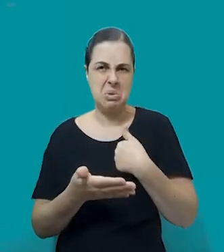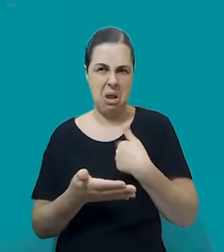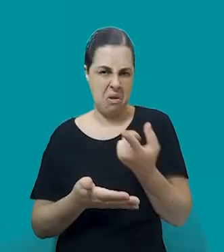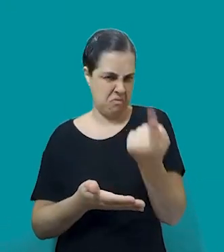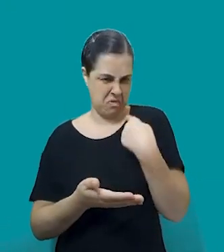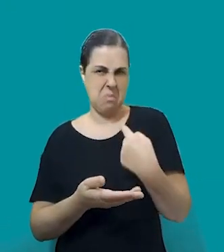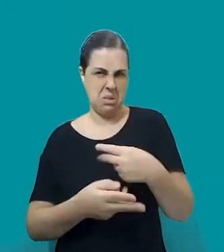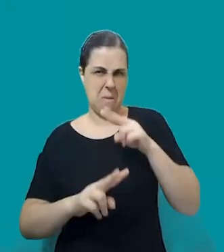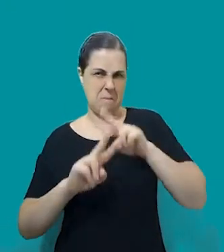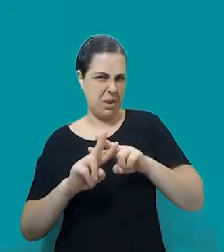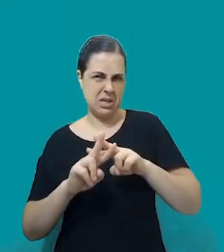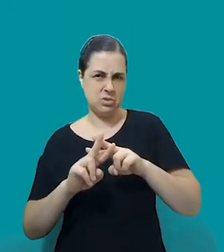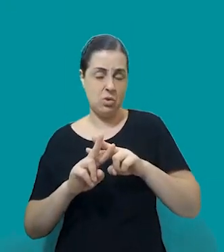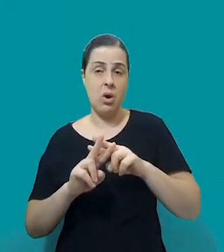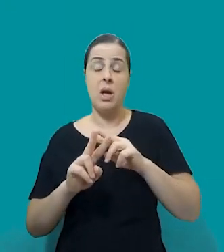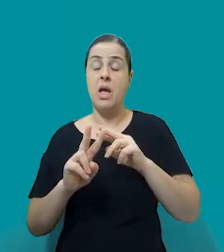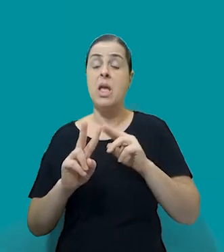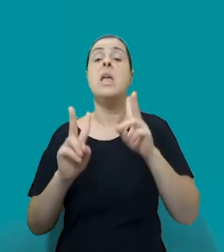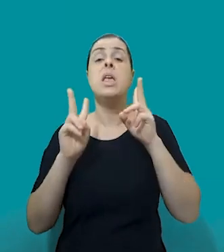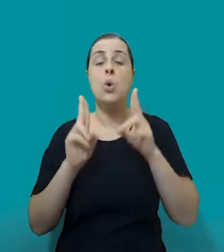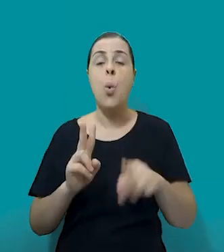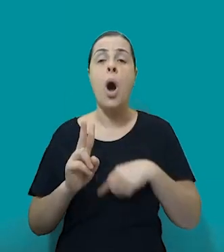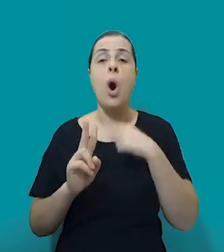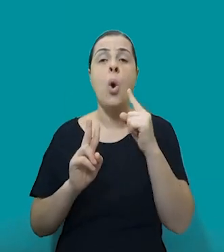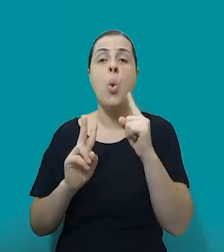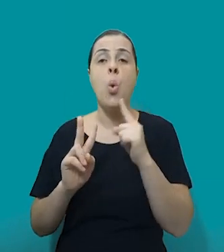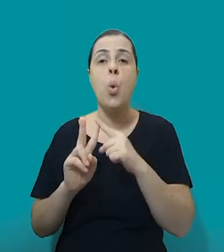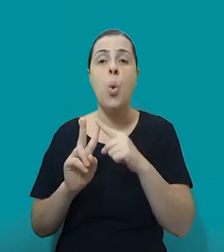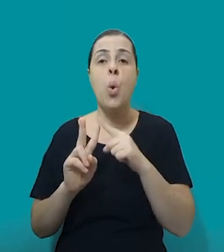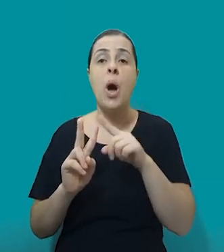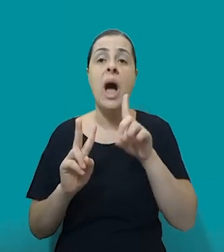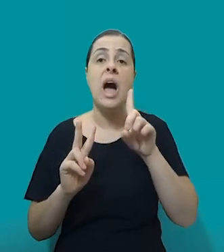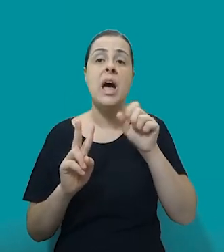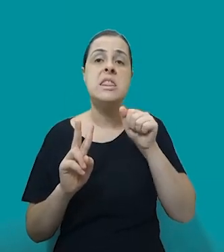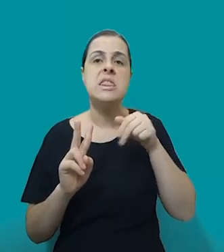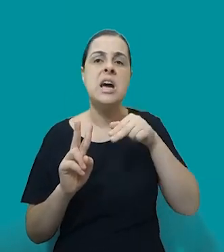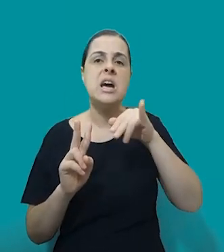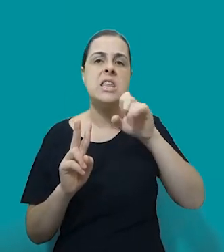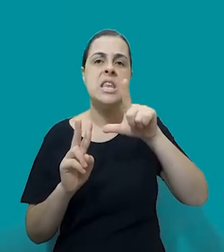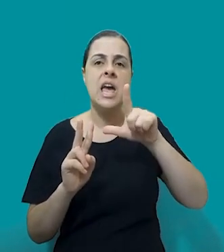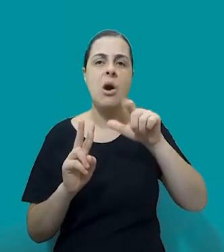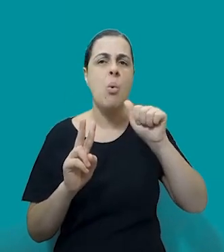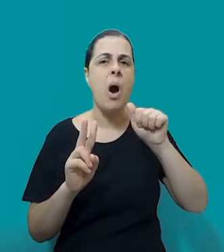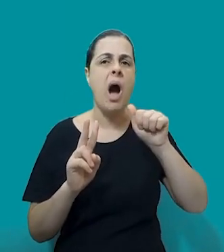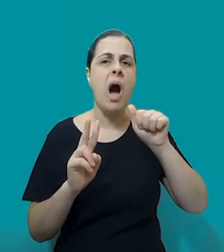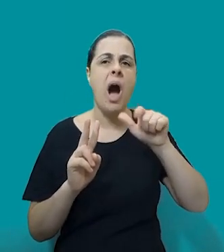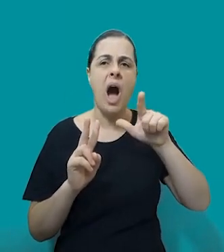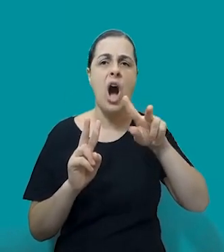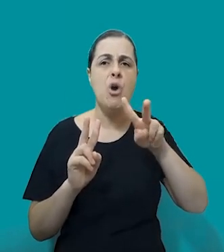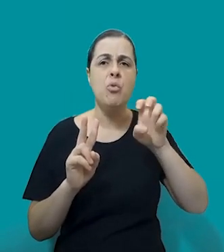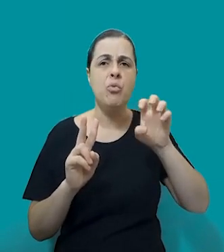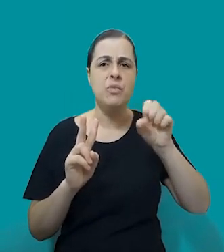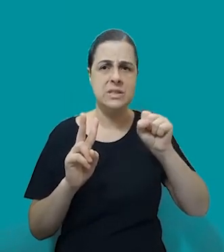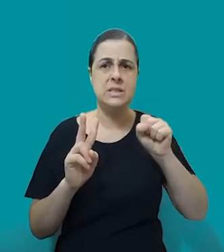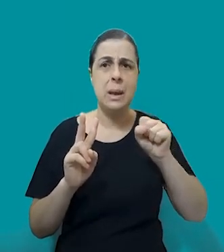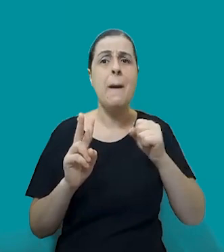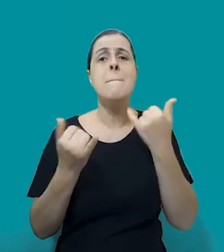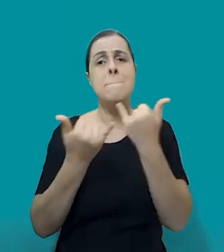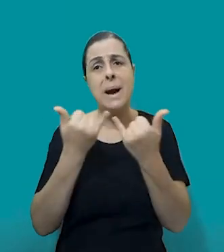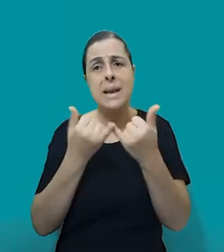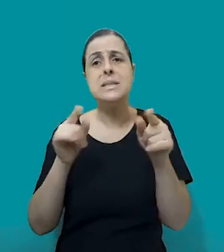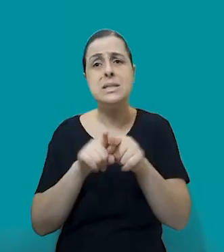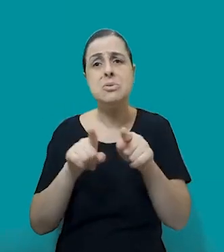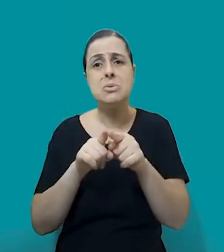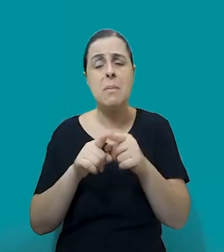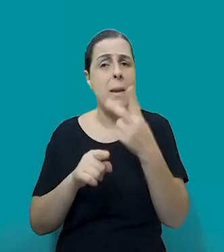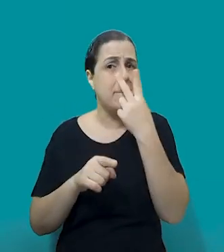acho que a mesma coisa é Daniel Alves, né? Que chega até sair da Espanha e voltar, né? Na certeza de que nada ia acontecer com ele. E aqui a gente precisa